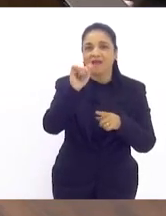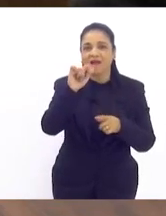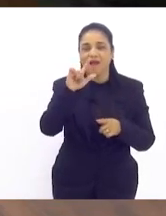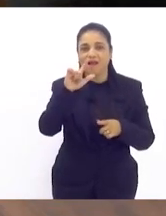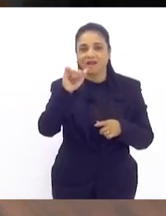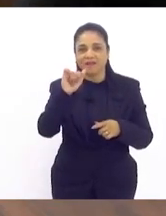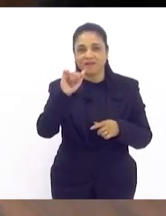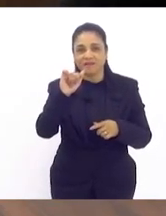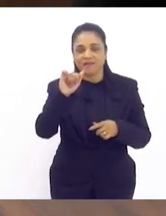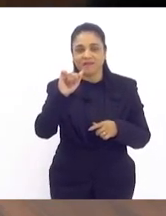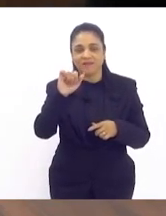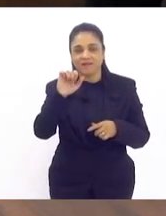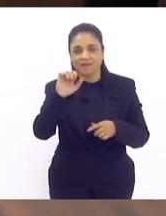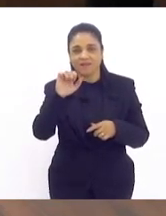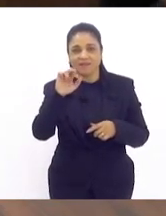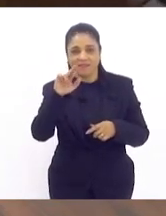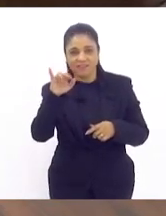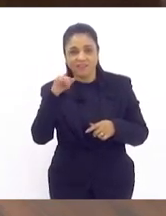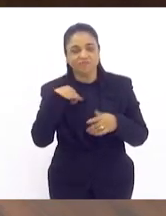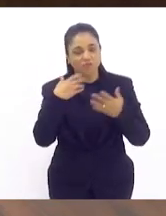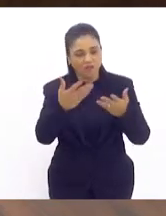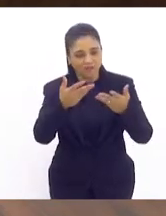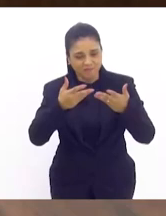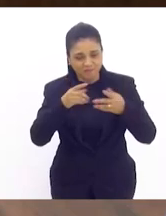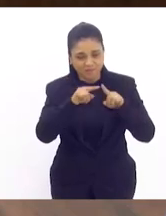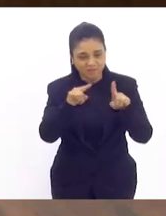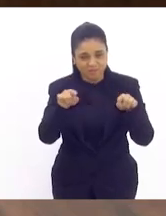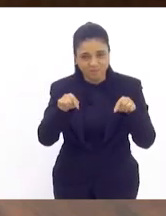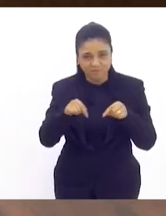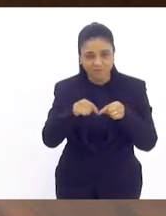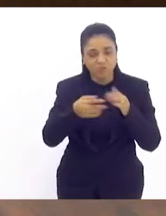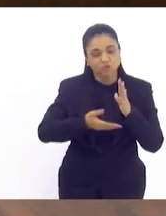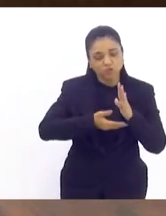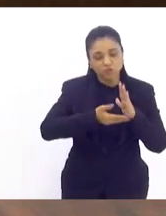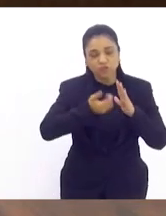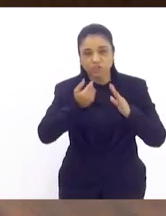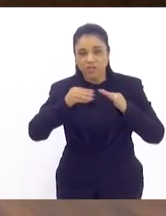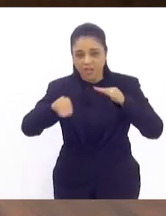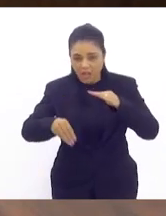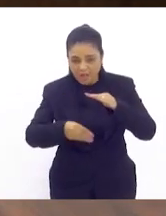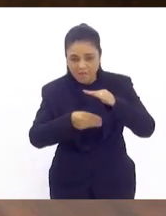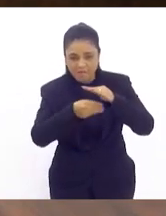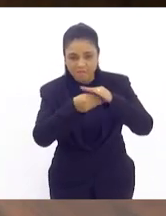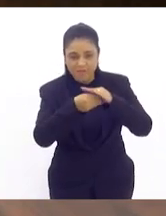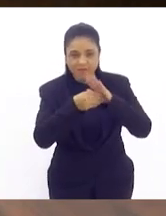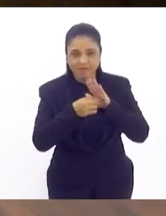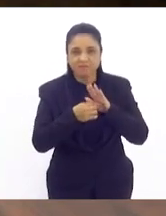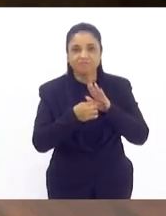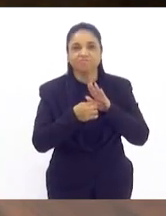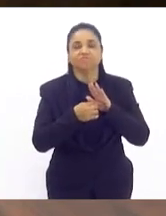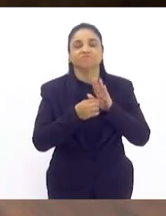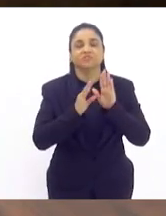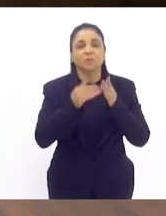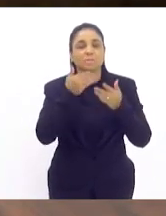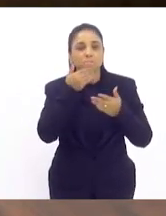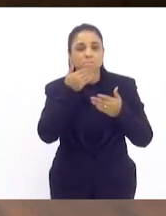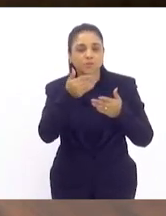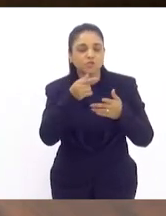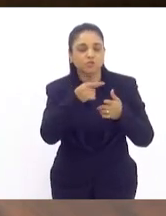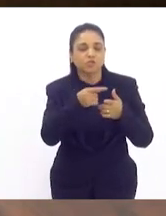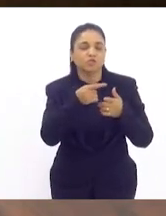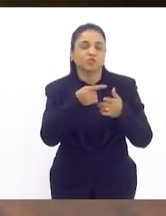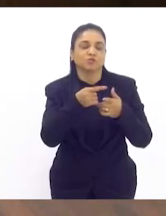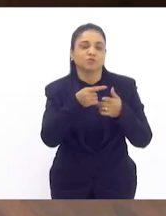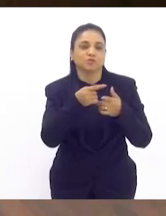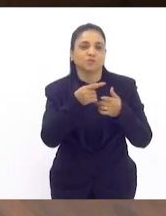vezes no meu gabinete tirei a emenda que eu havia apresentado atendendo a um pedido de vocês